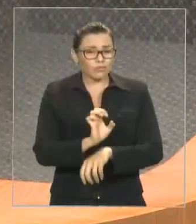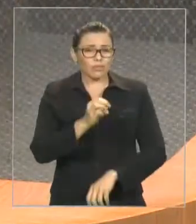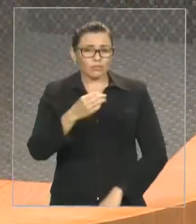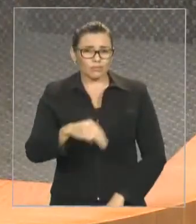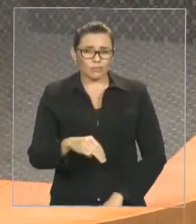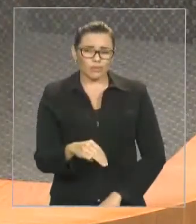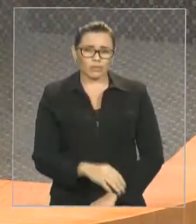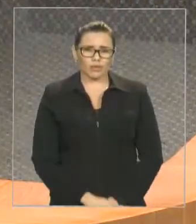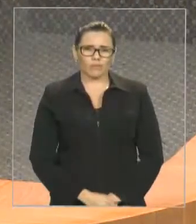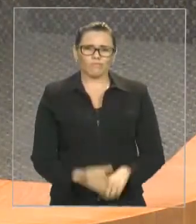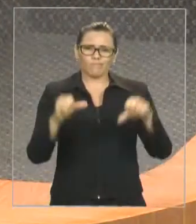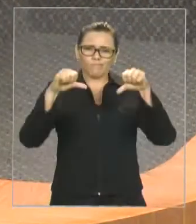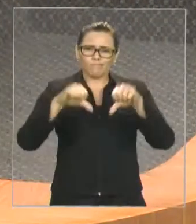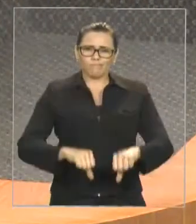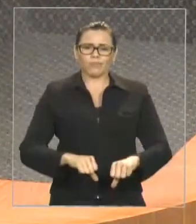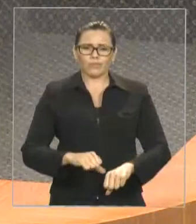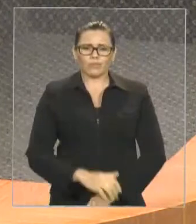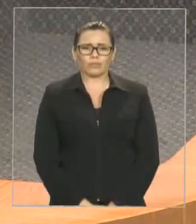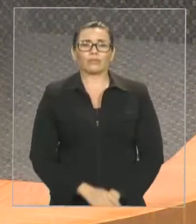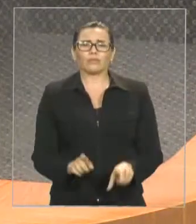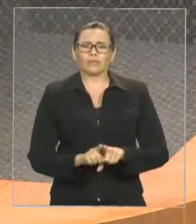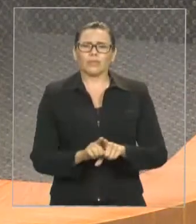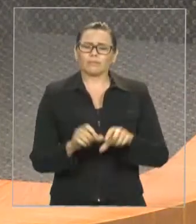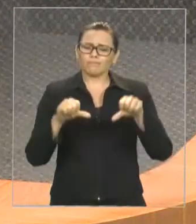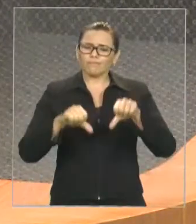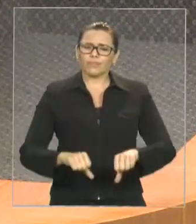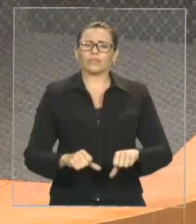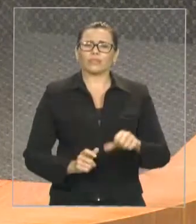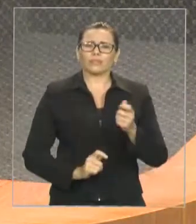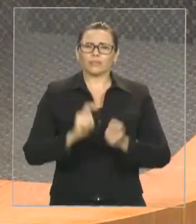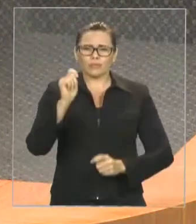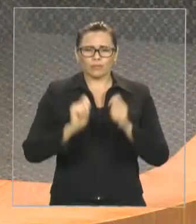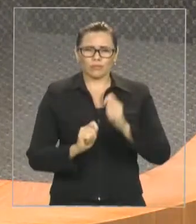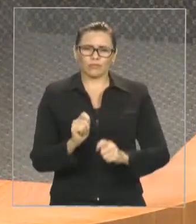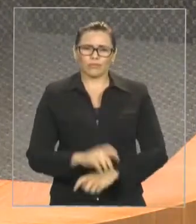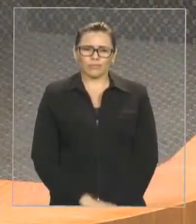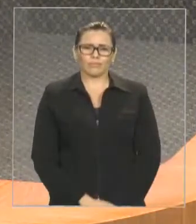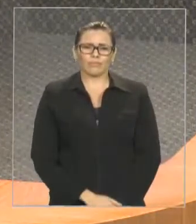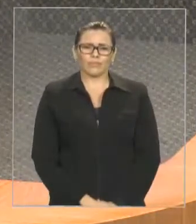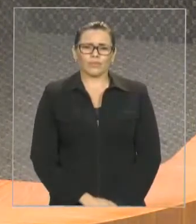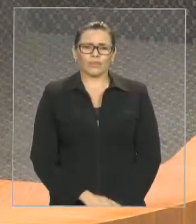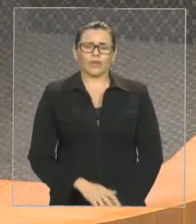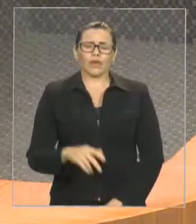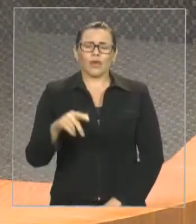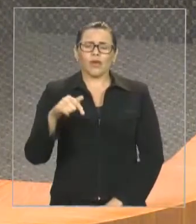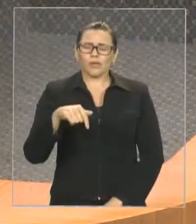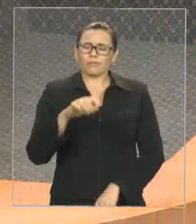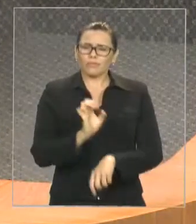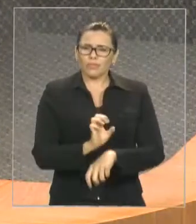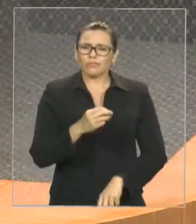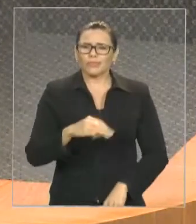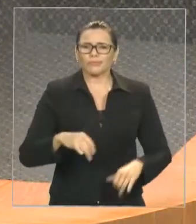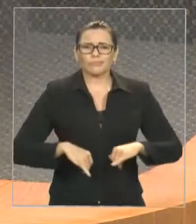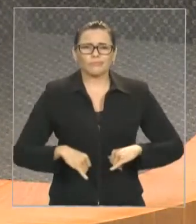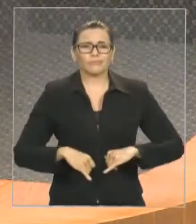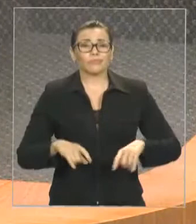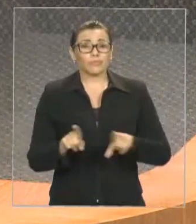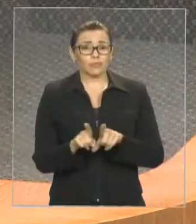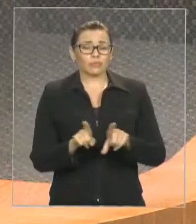do setor siderúrgico. Ainda mais com essa crise que assola o país. Sei que em momentos de crise,